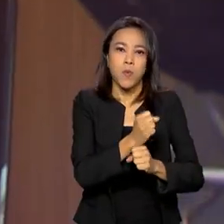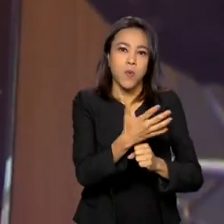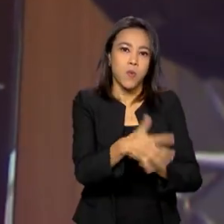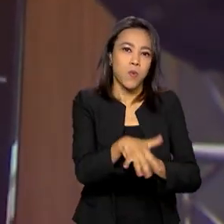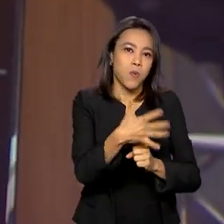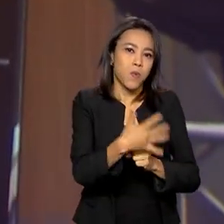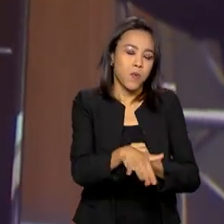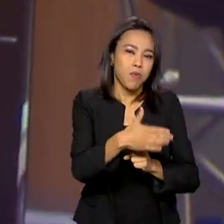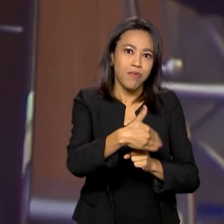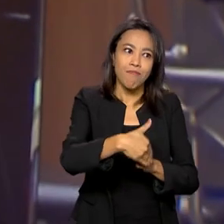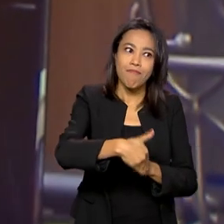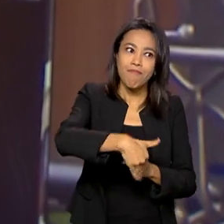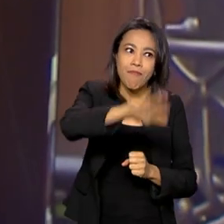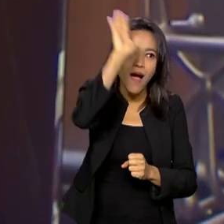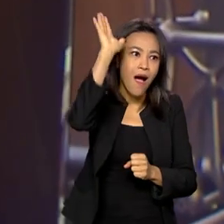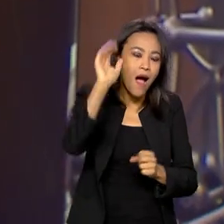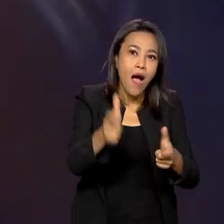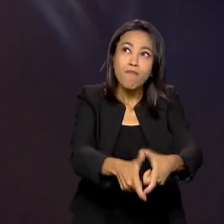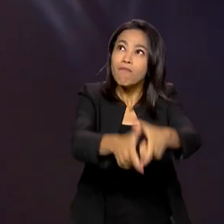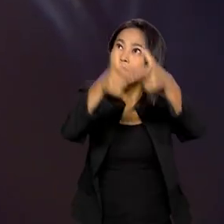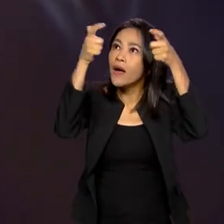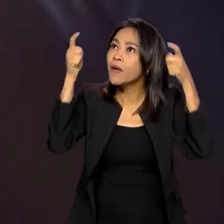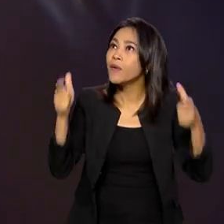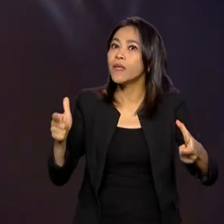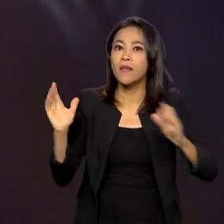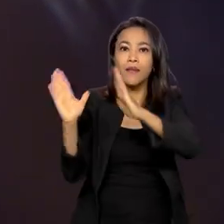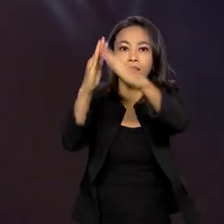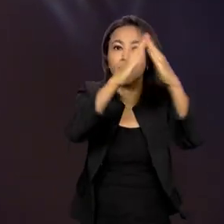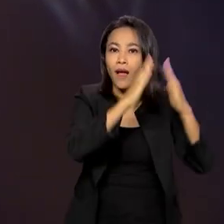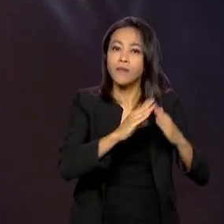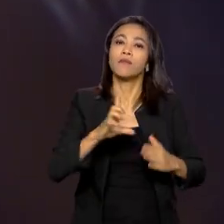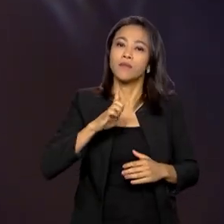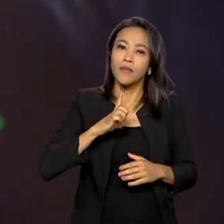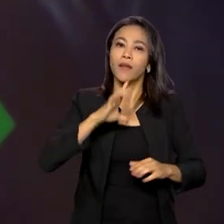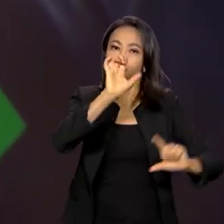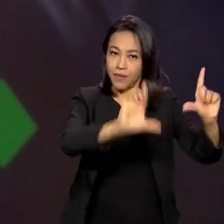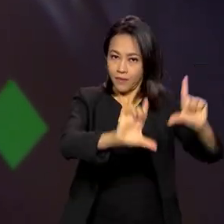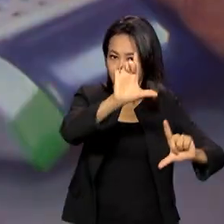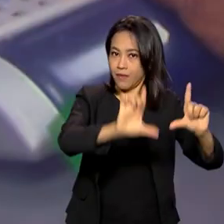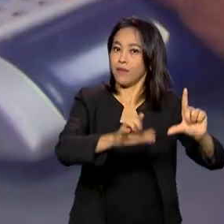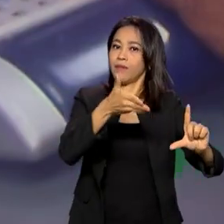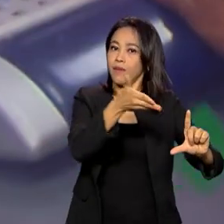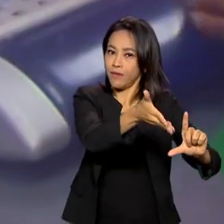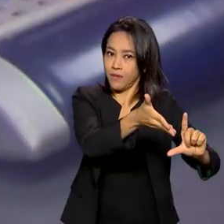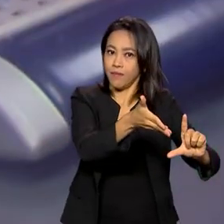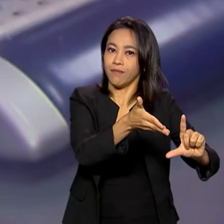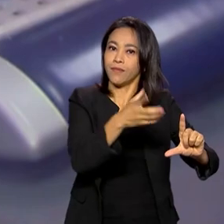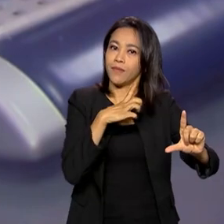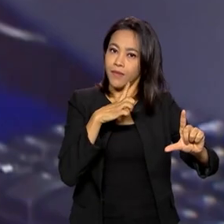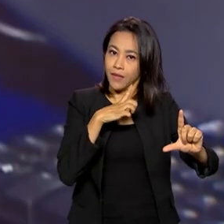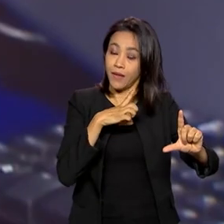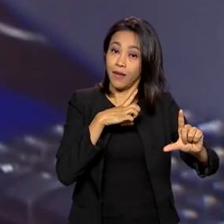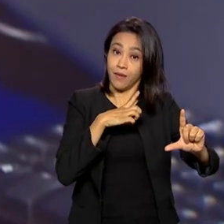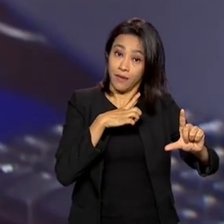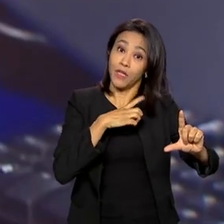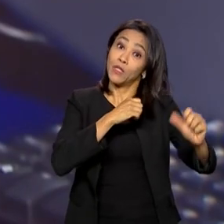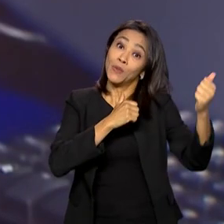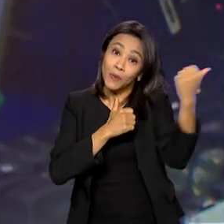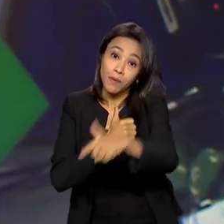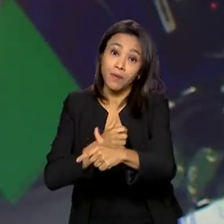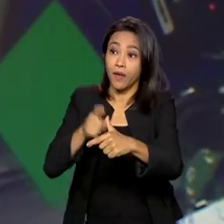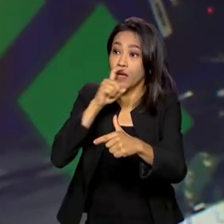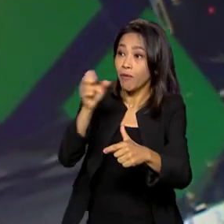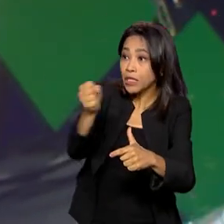mais presente nas casas dos brasileiros. Perde para a geladeira e para o fogão.